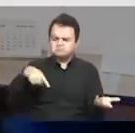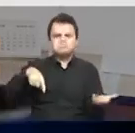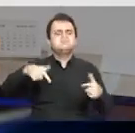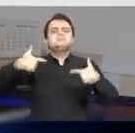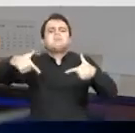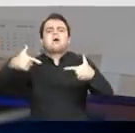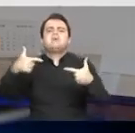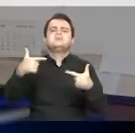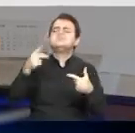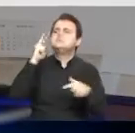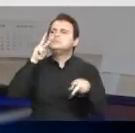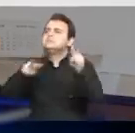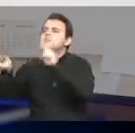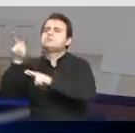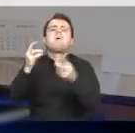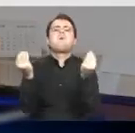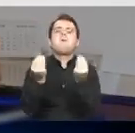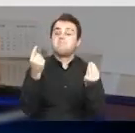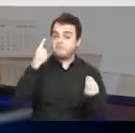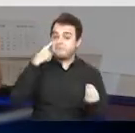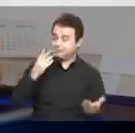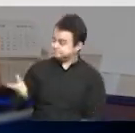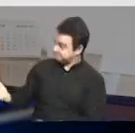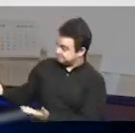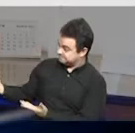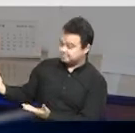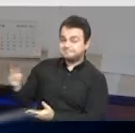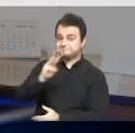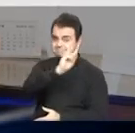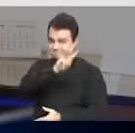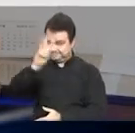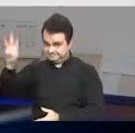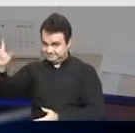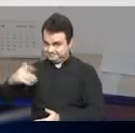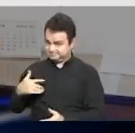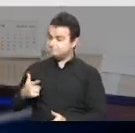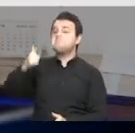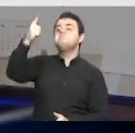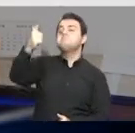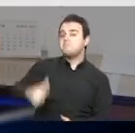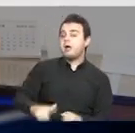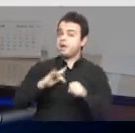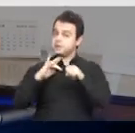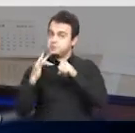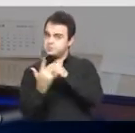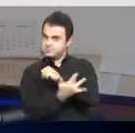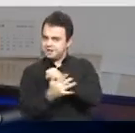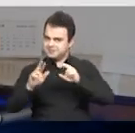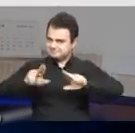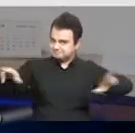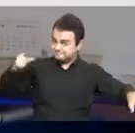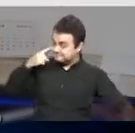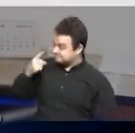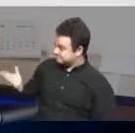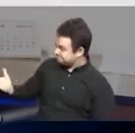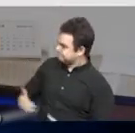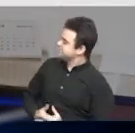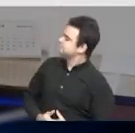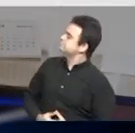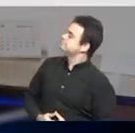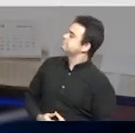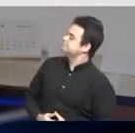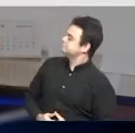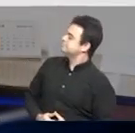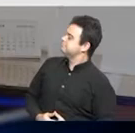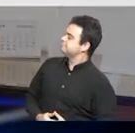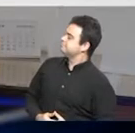do Legislativo em nosso site oficial, riopreto.sp.leg.br ou em nossas redes sociais. É só procurar Câmara São